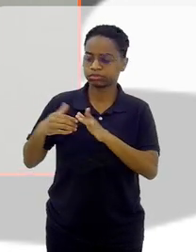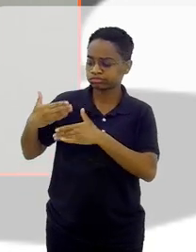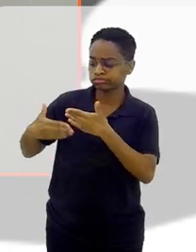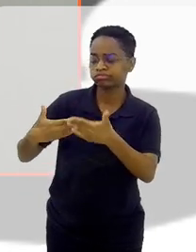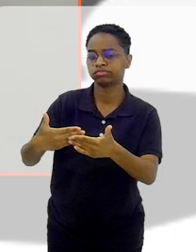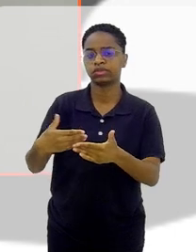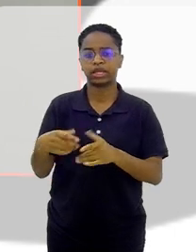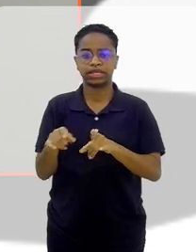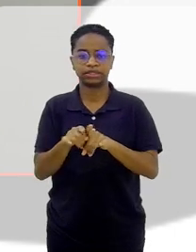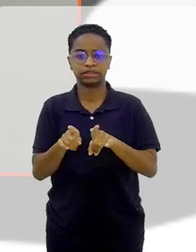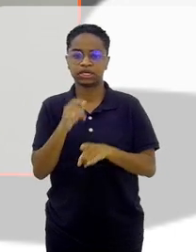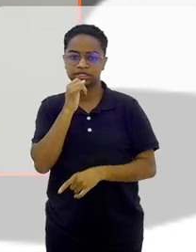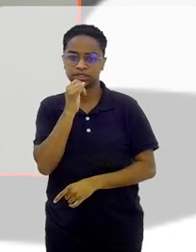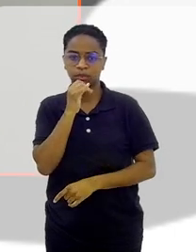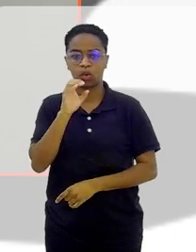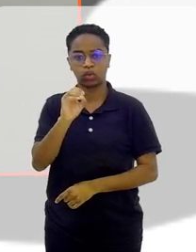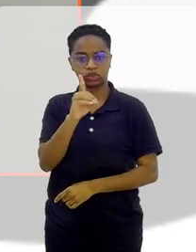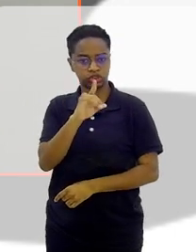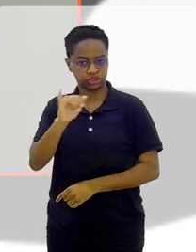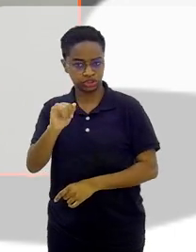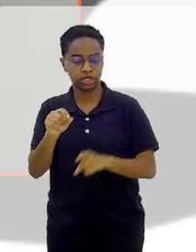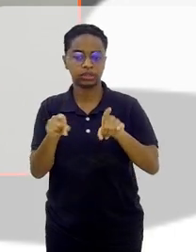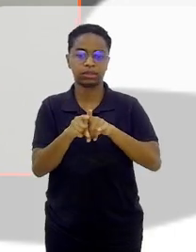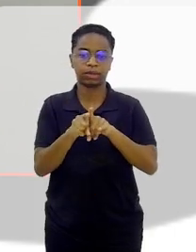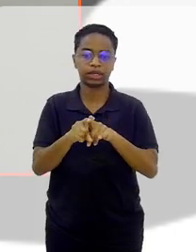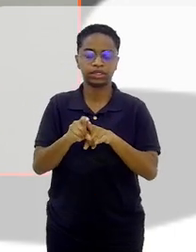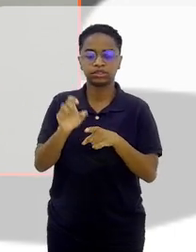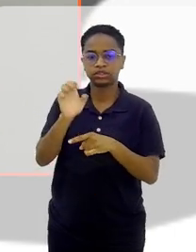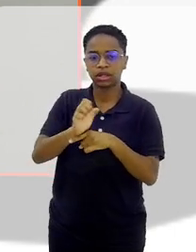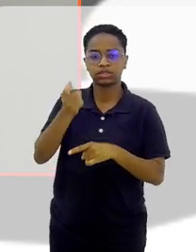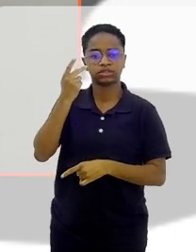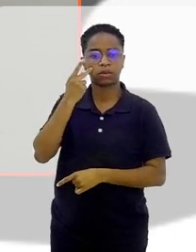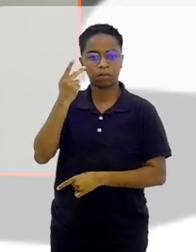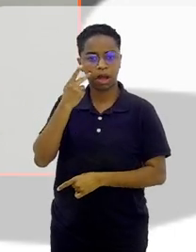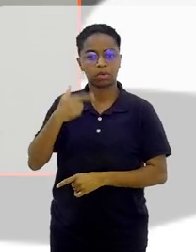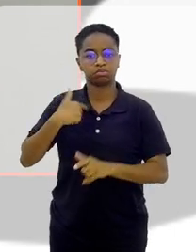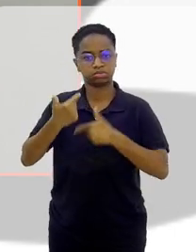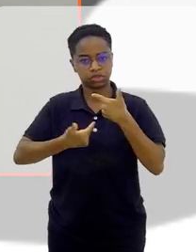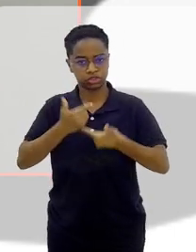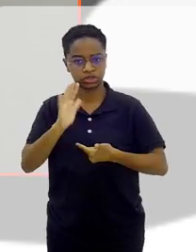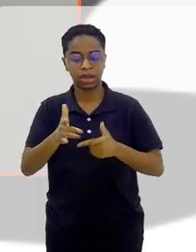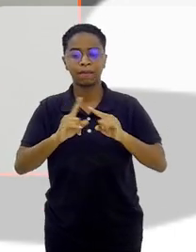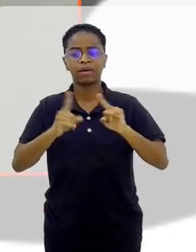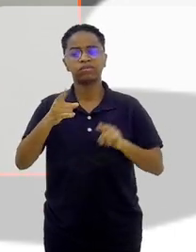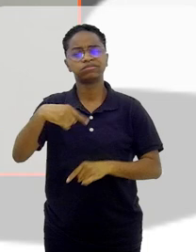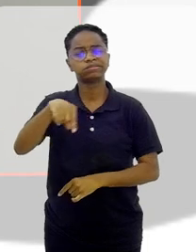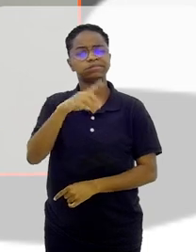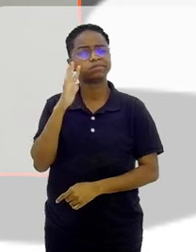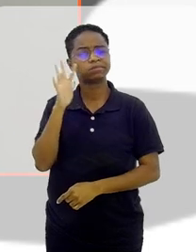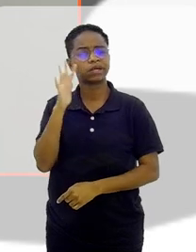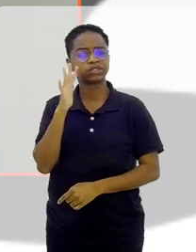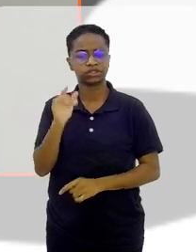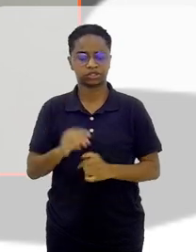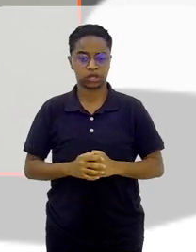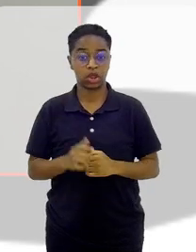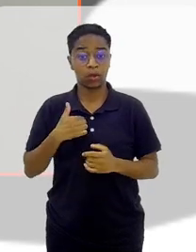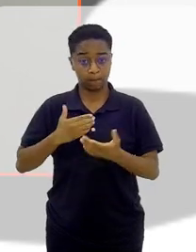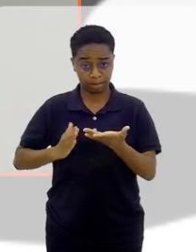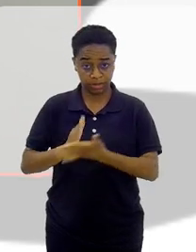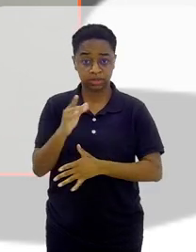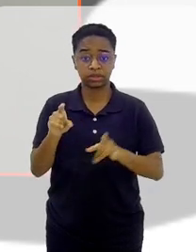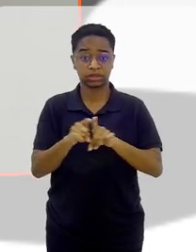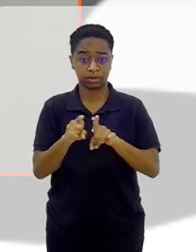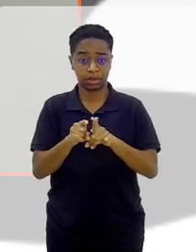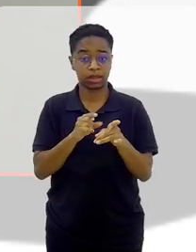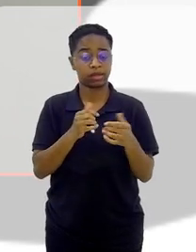o estado de São Paulo, enfim. E aí, de repente, você para e pensa. Mas o que passei em assessoria de imprensa também?